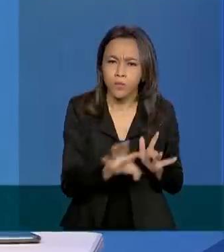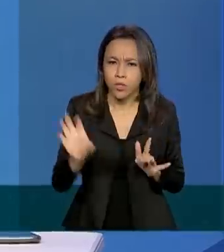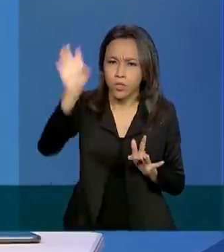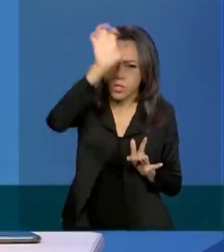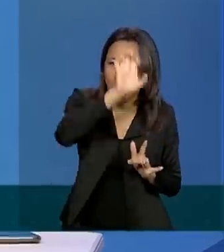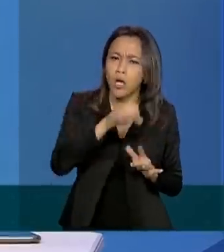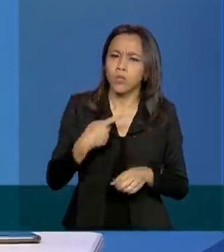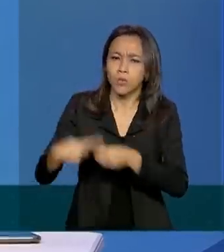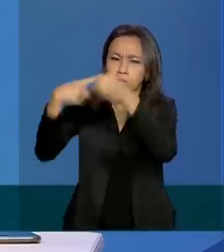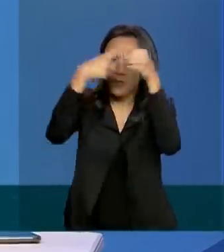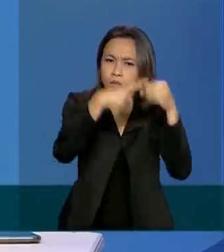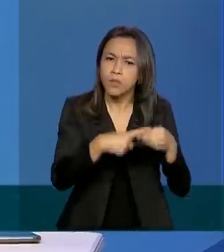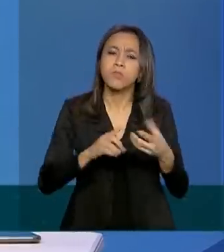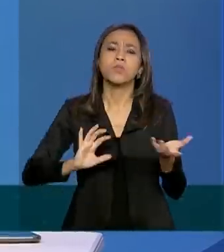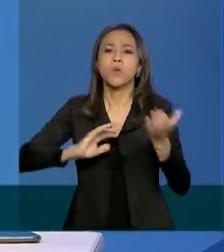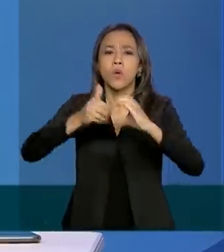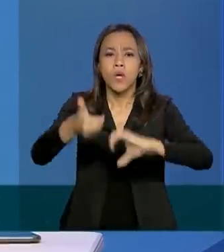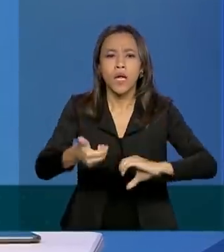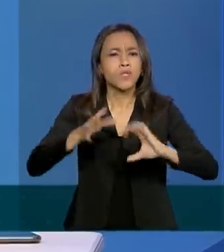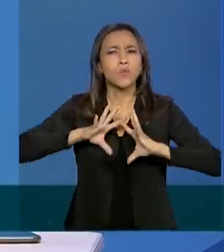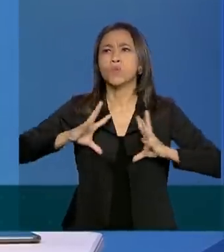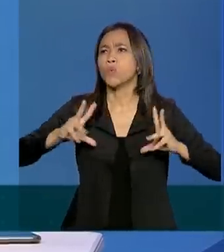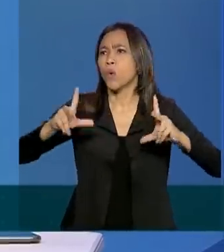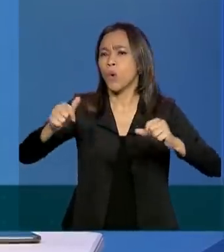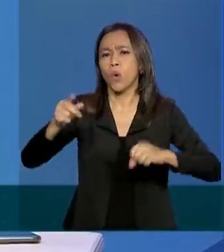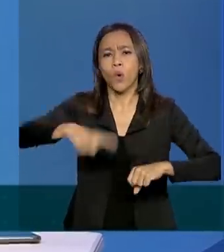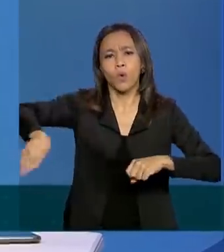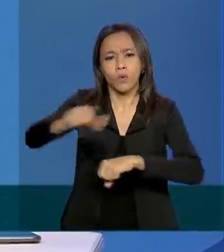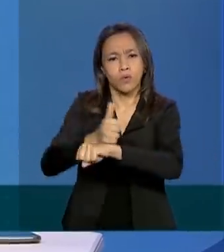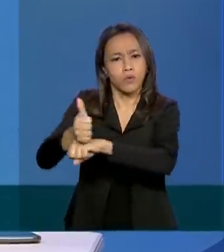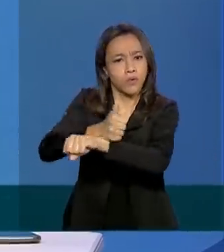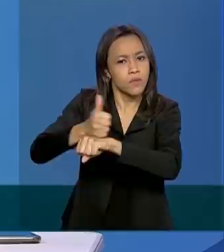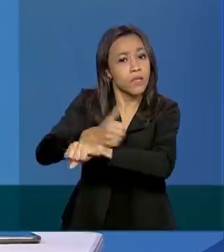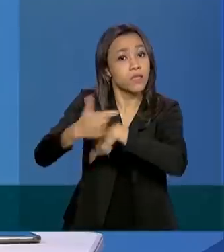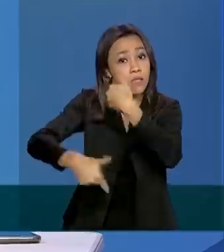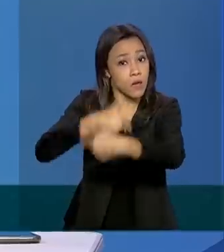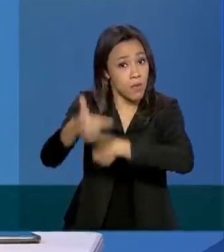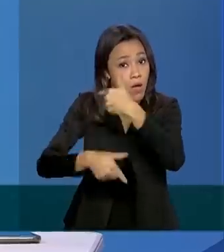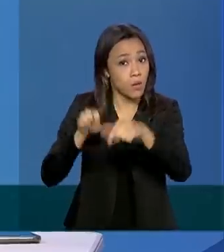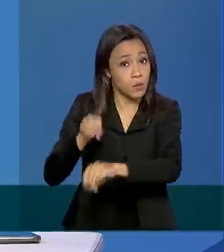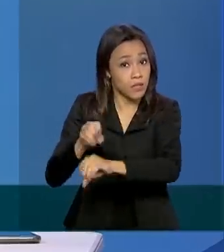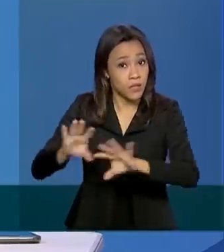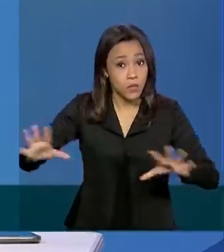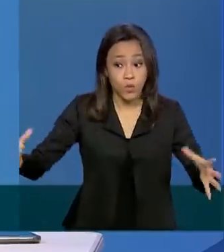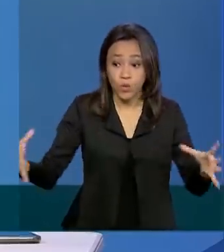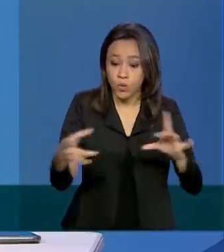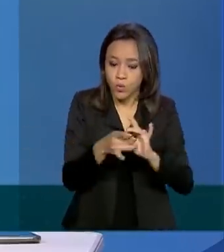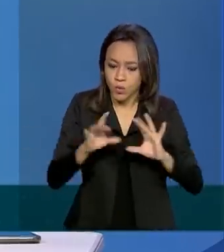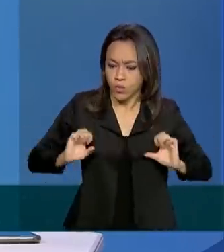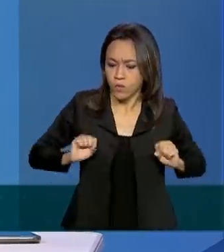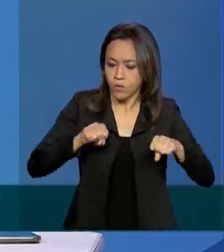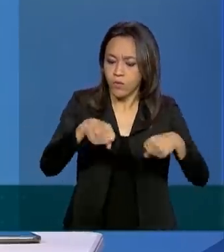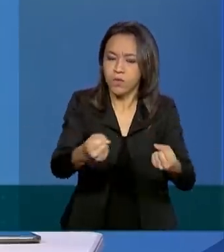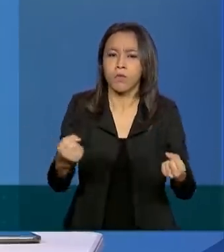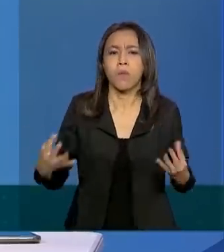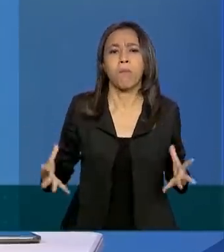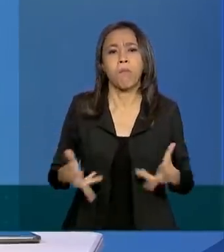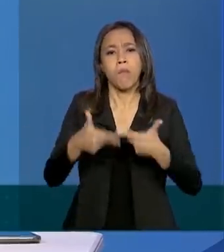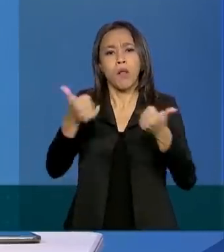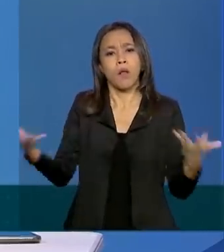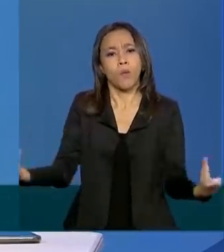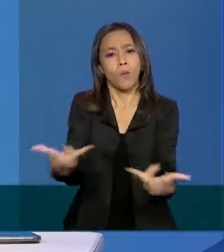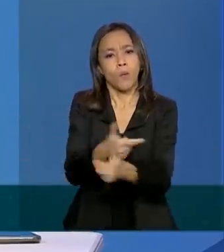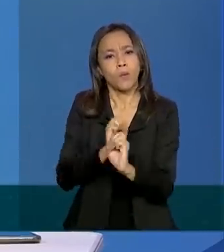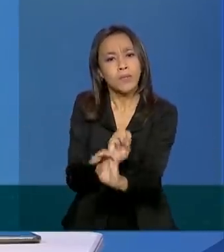Congresso, de todos os atores que trabalham com a educação, o esforço conjunto de buscar alternativas para melhorar a qualidade da educação num